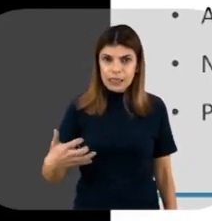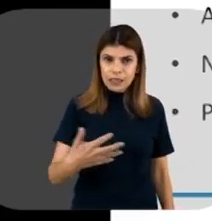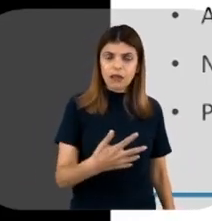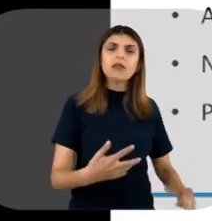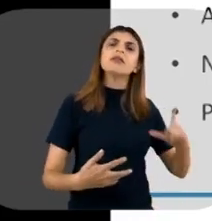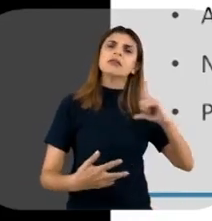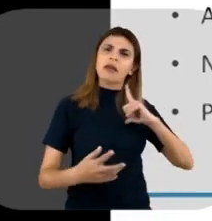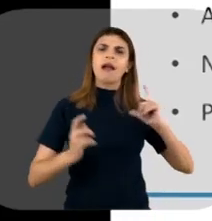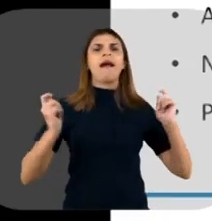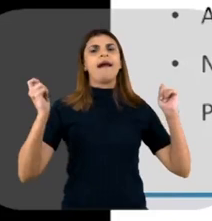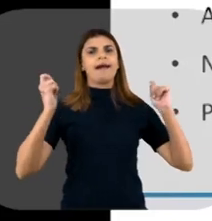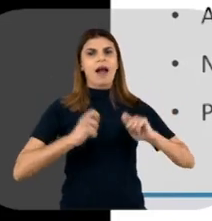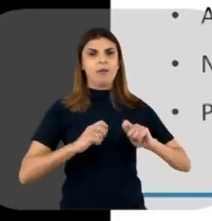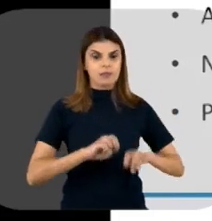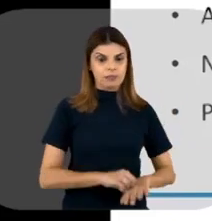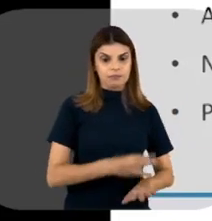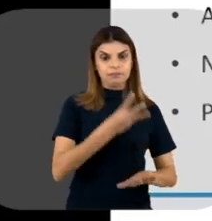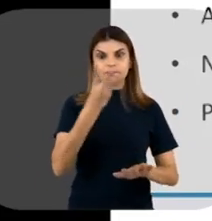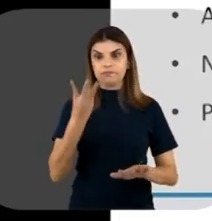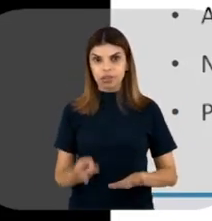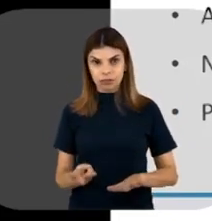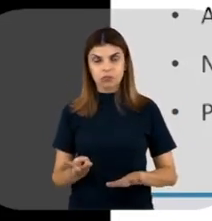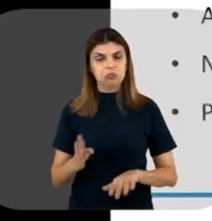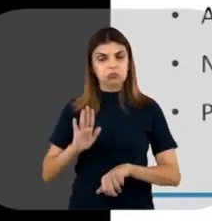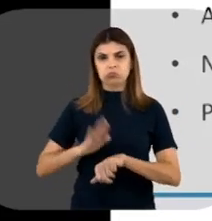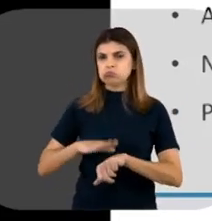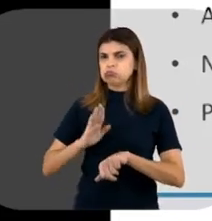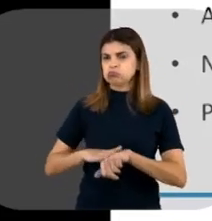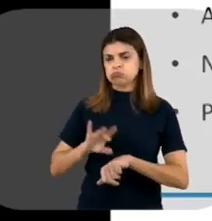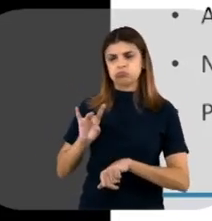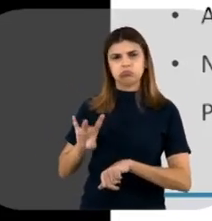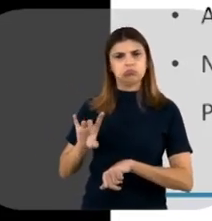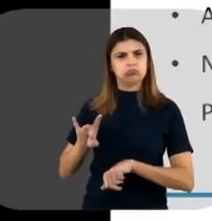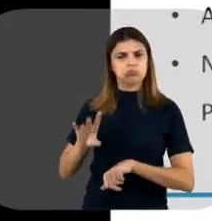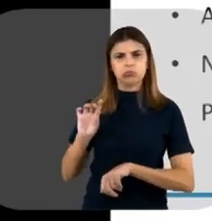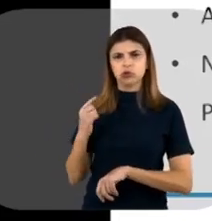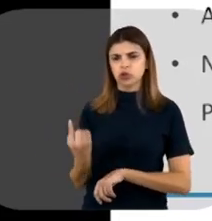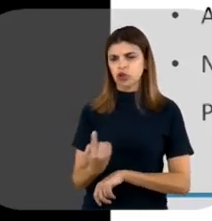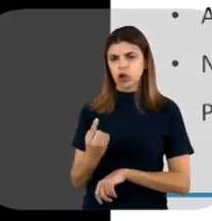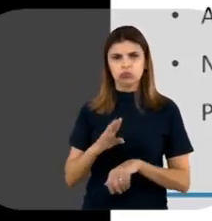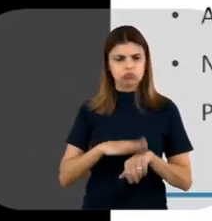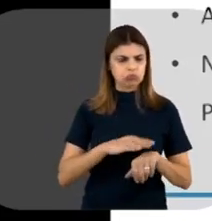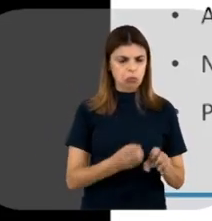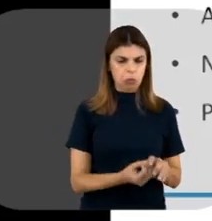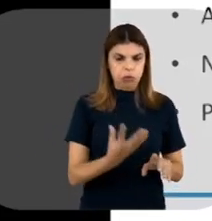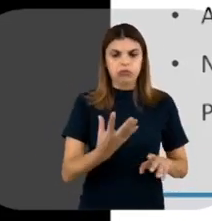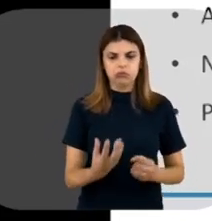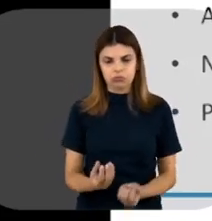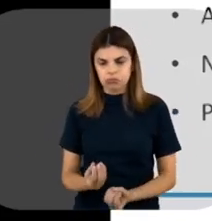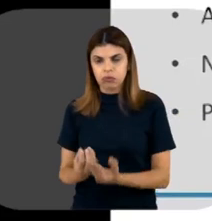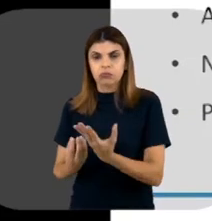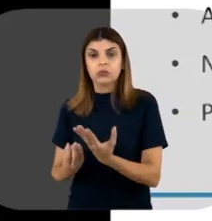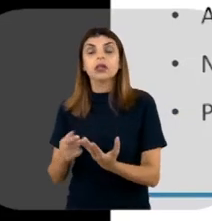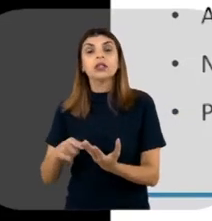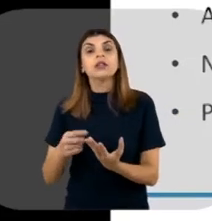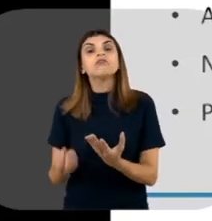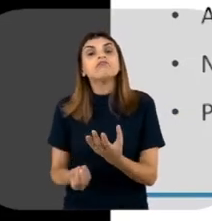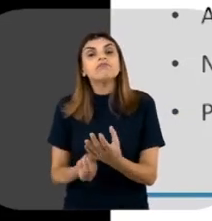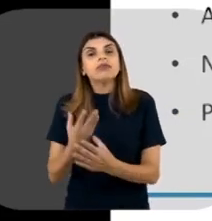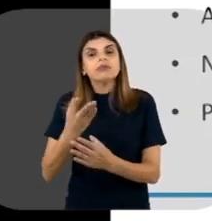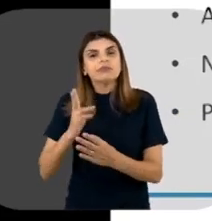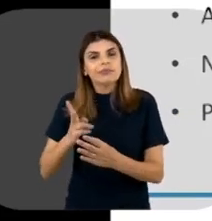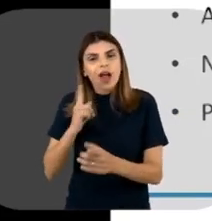Eles têm uma capacidade de replicação autônoma, independente desse DNA cromossomial. E esses plasmídeos são